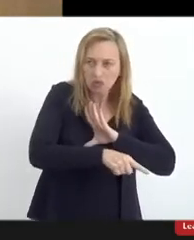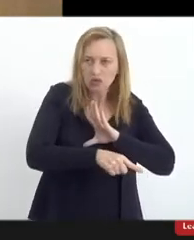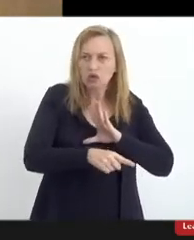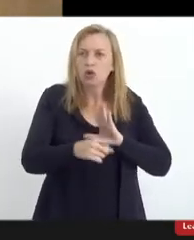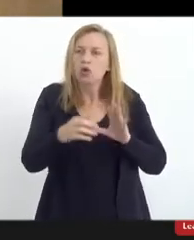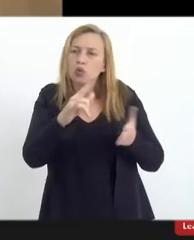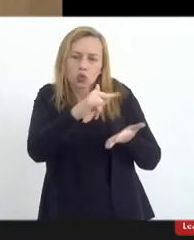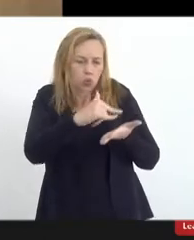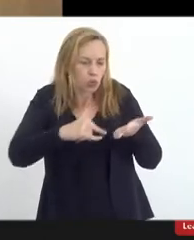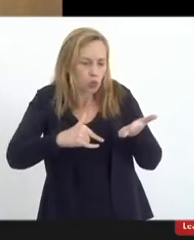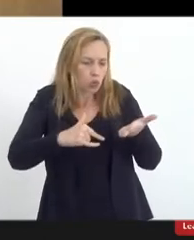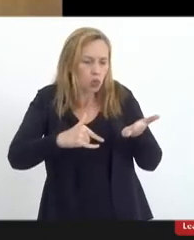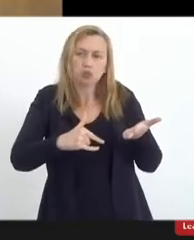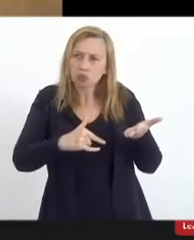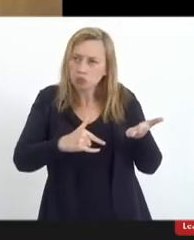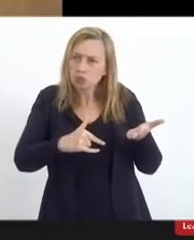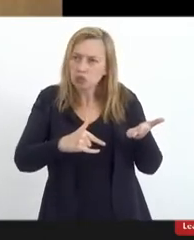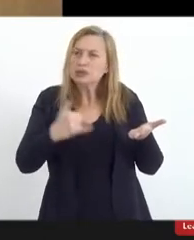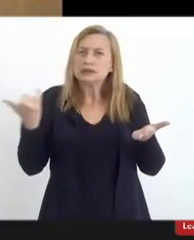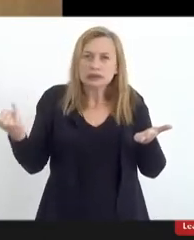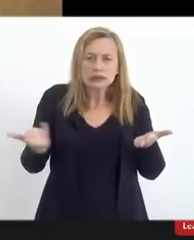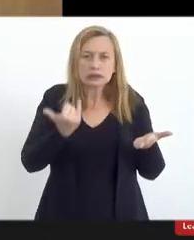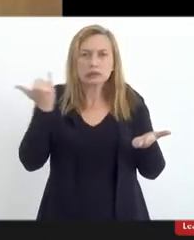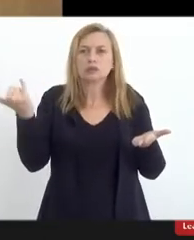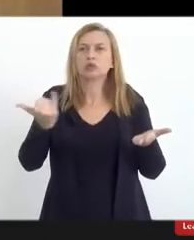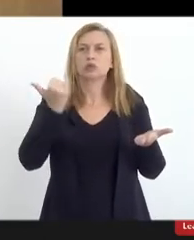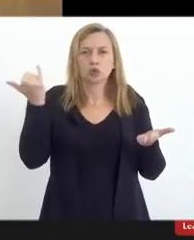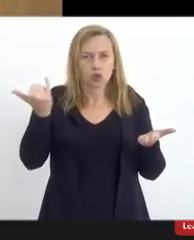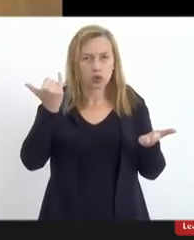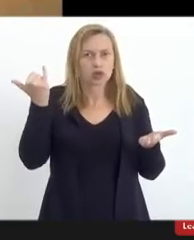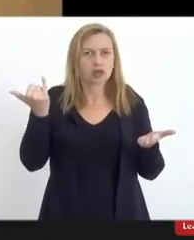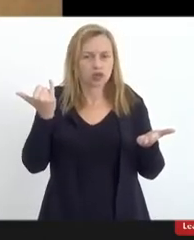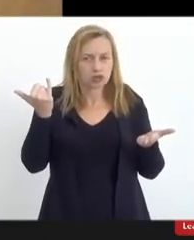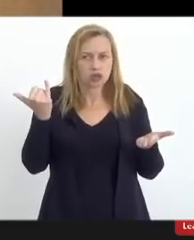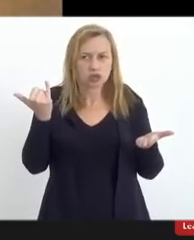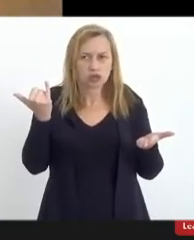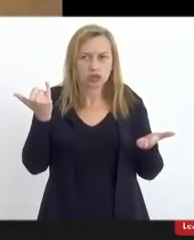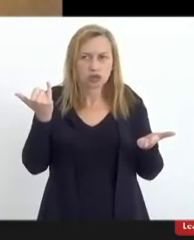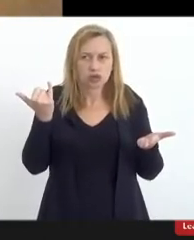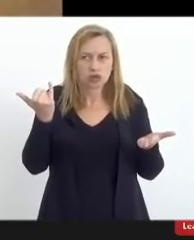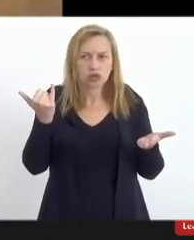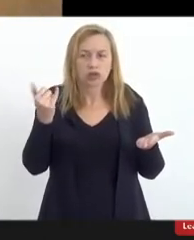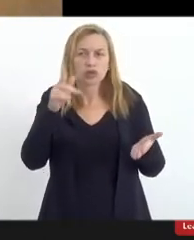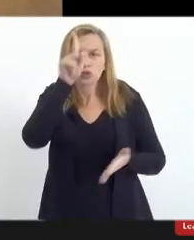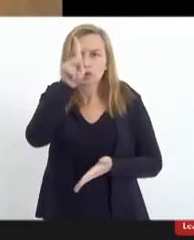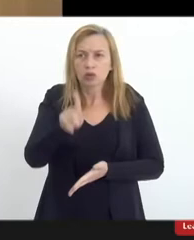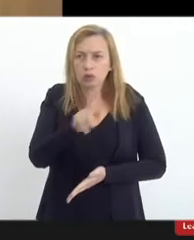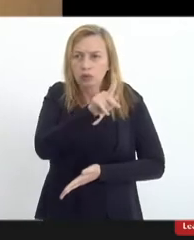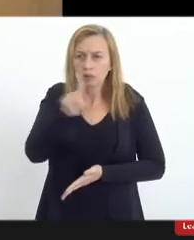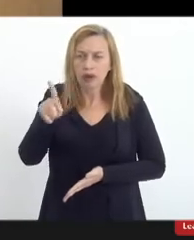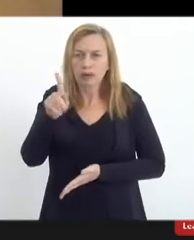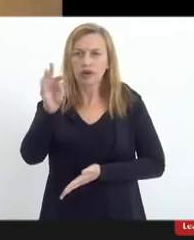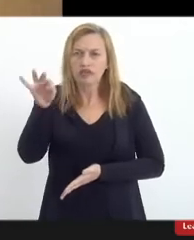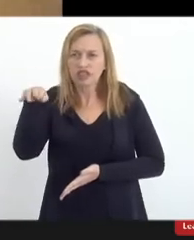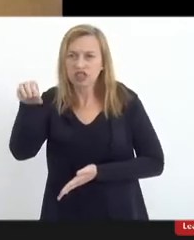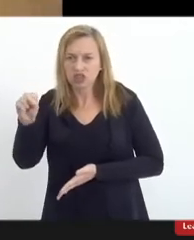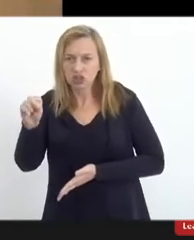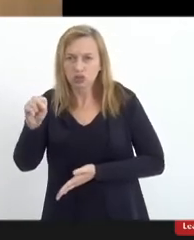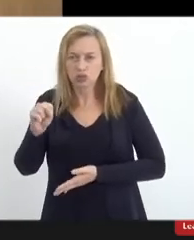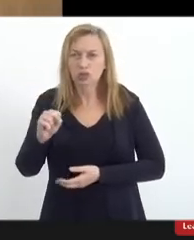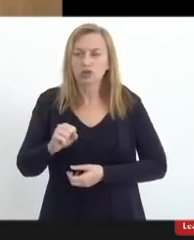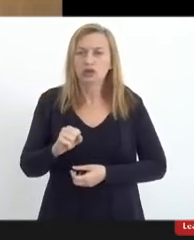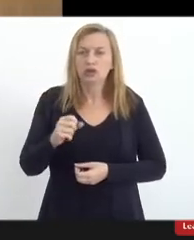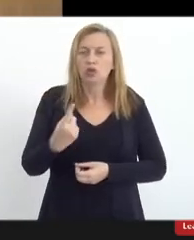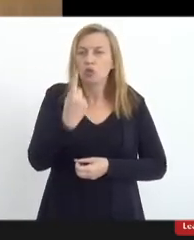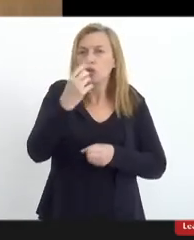documento muitíssimo importante, muitíssimo importante, que o Papa Francisco lançou há